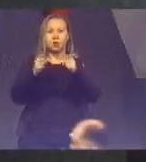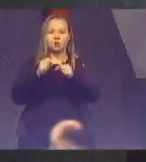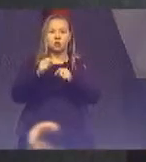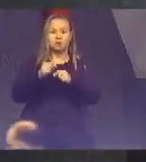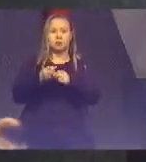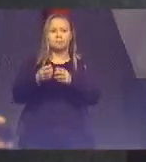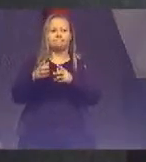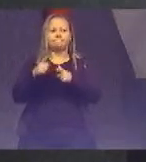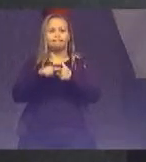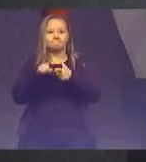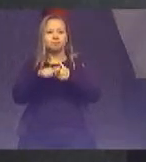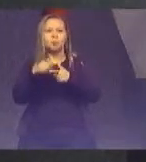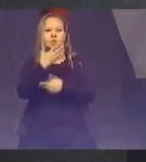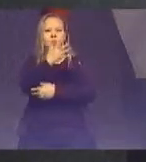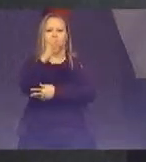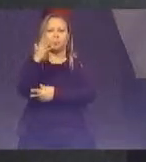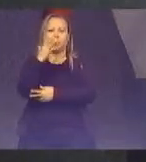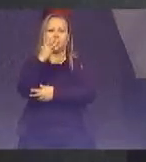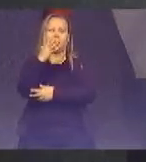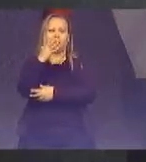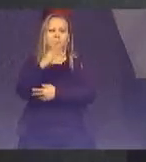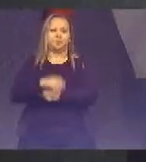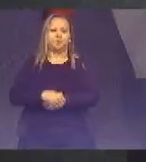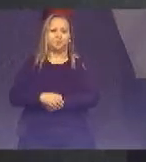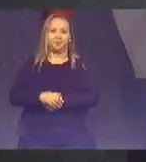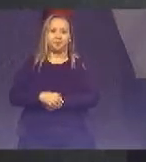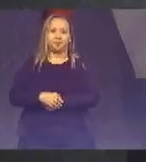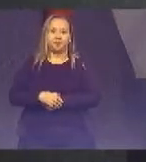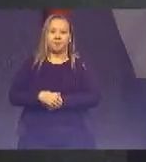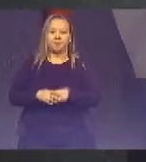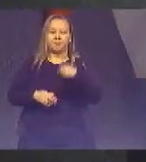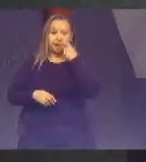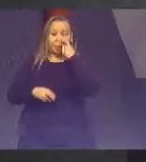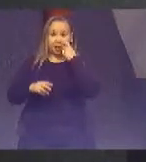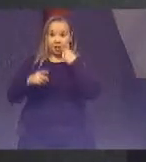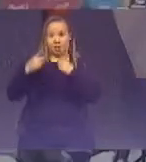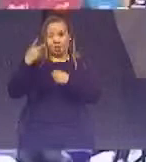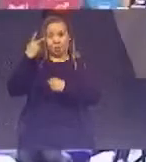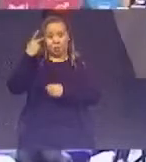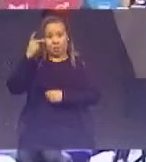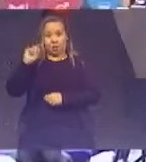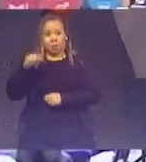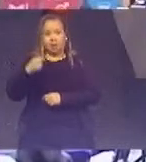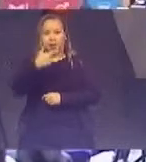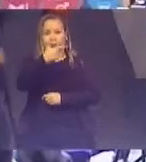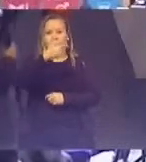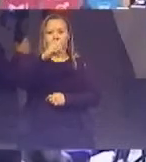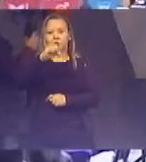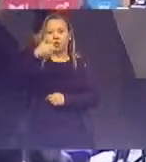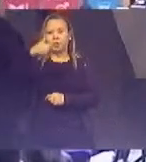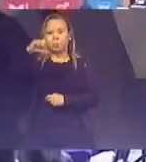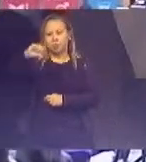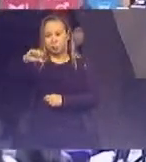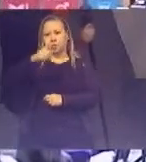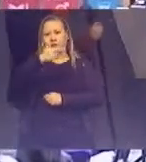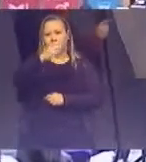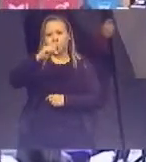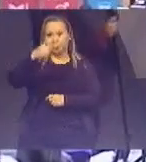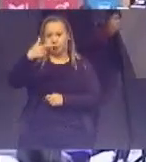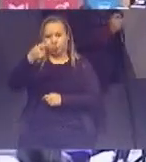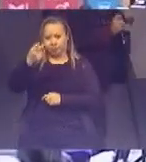melhoria de vida dos nossos servidores E para o bienio de 2019 e 2020 estão previstas 46